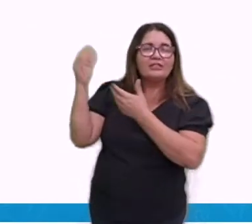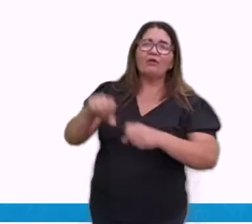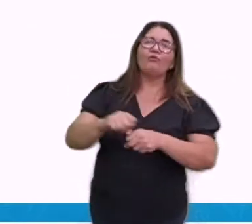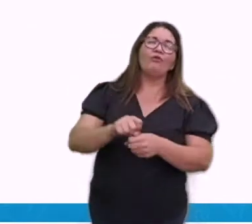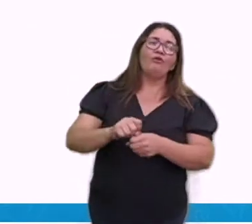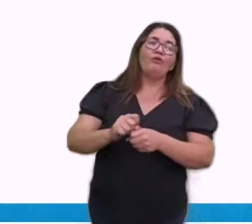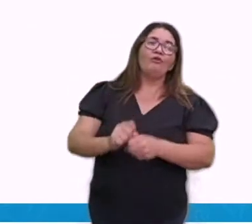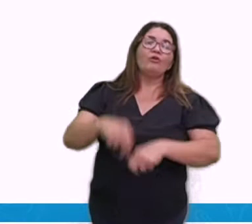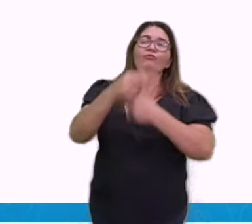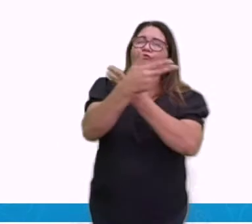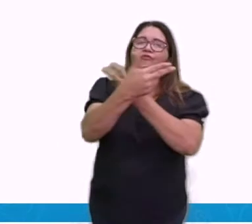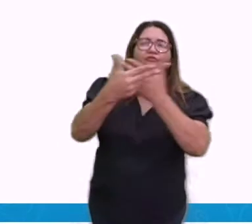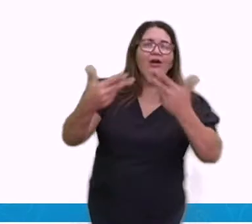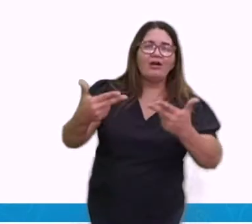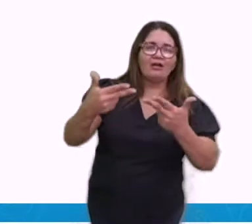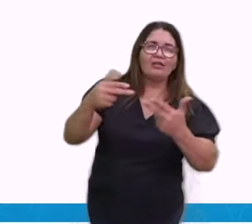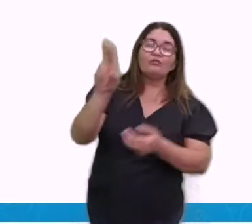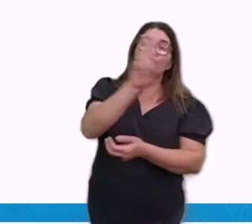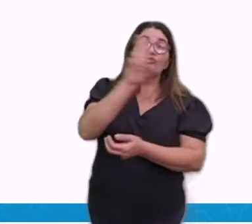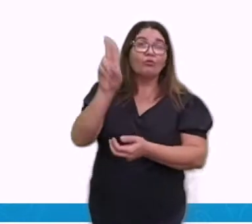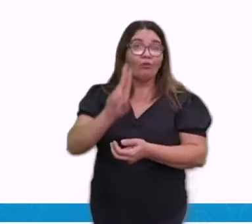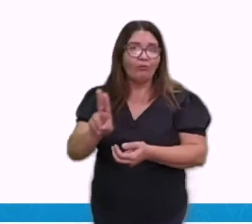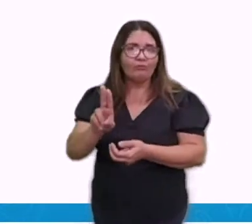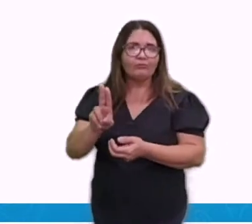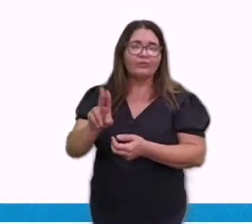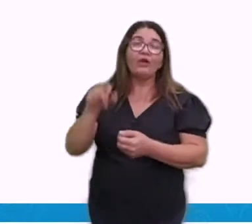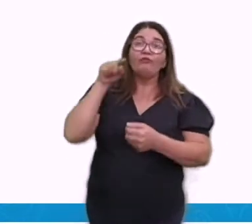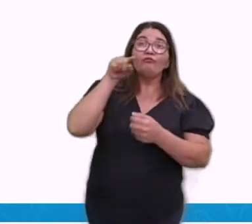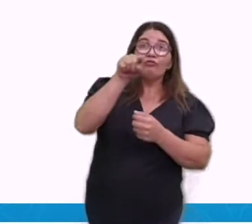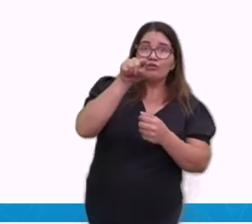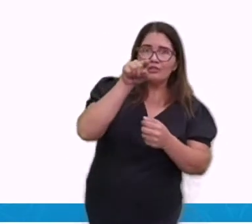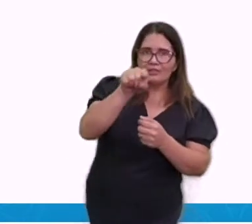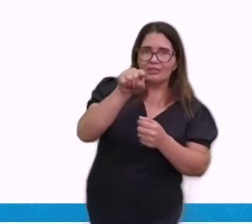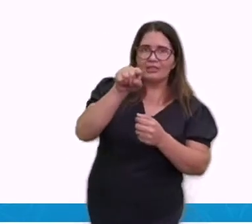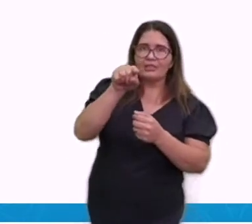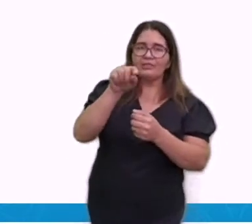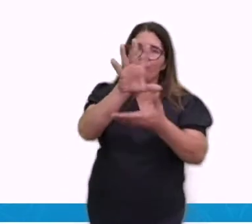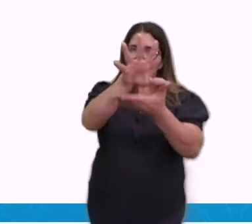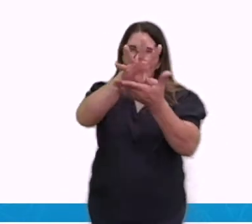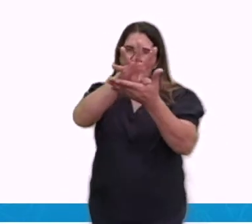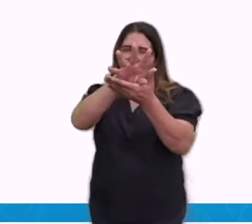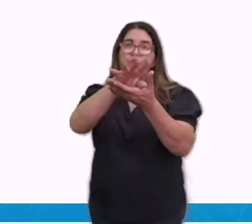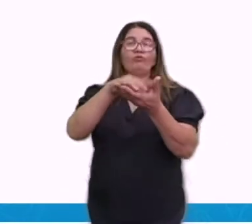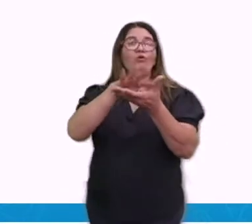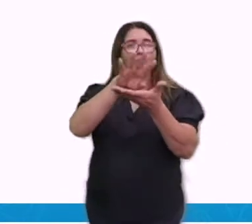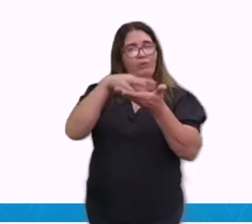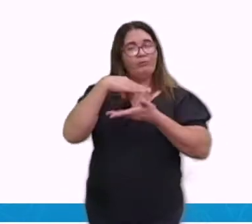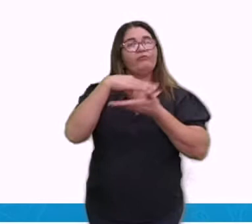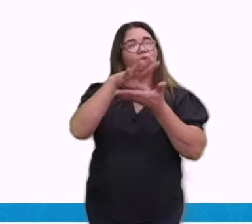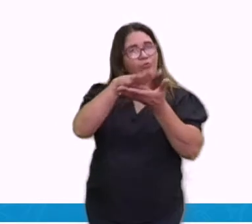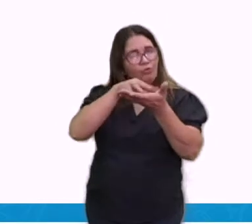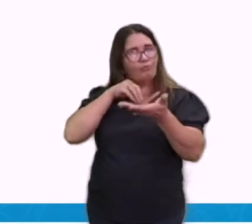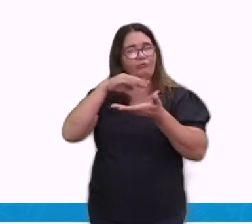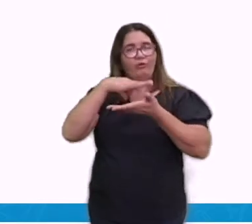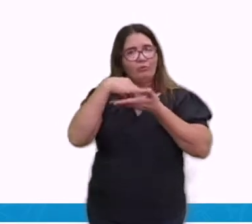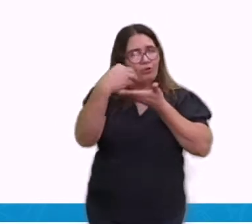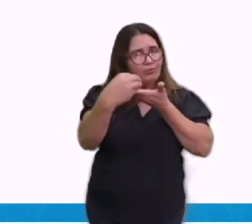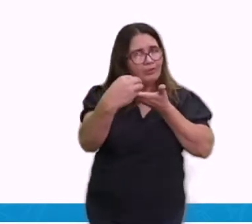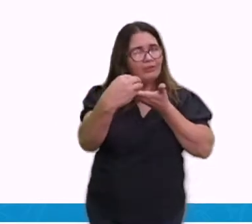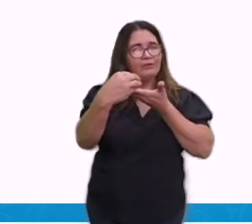fale, vocês vão repetindo os nomes para vocês irem familiarizando, ficando mais fácil de aprender. Então o clima